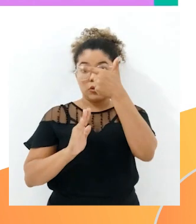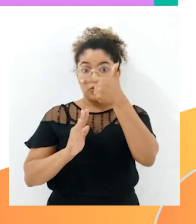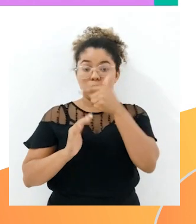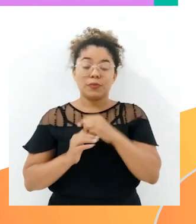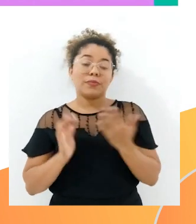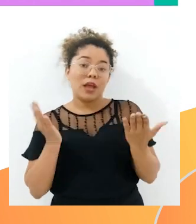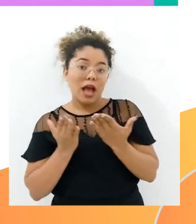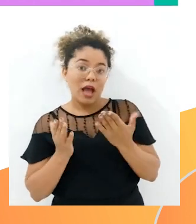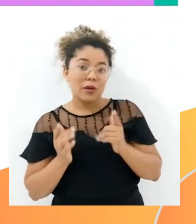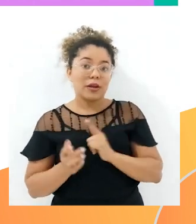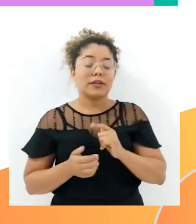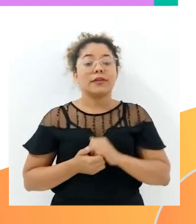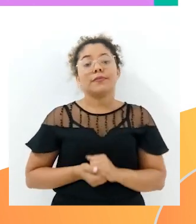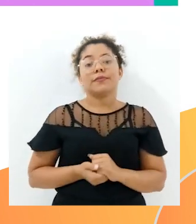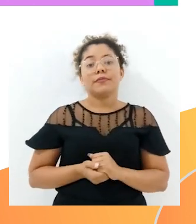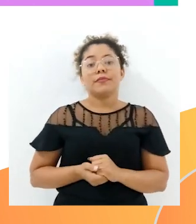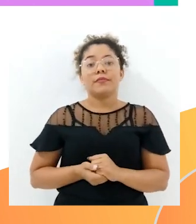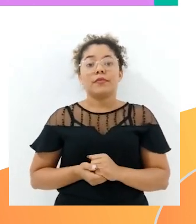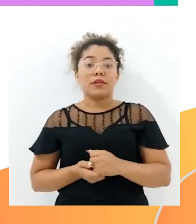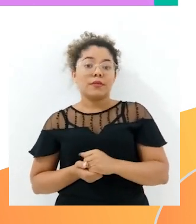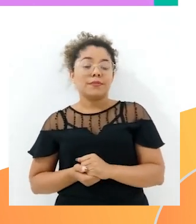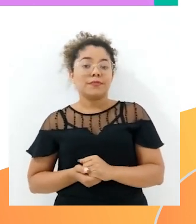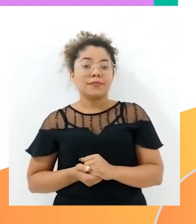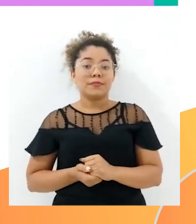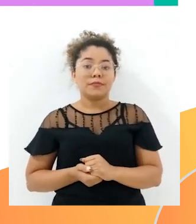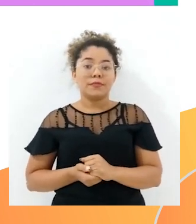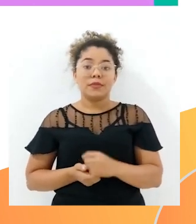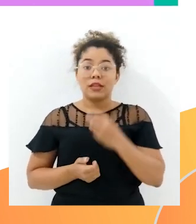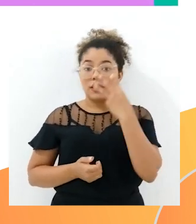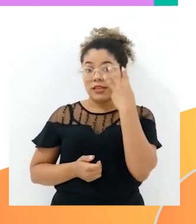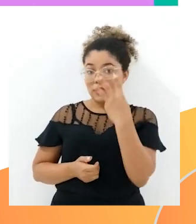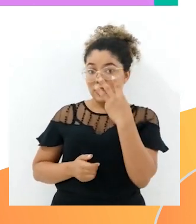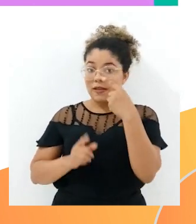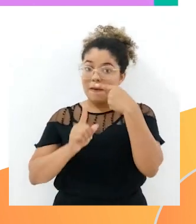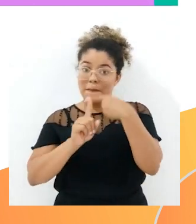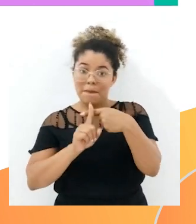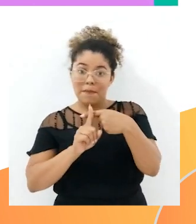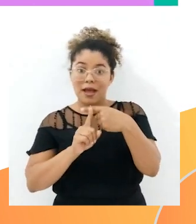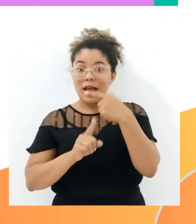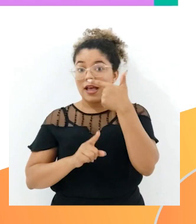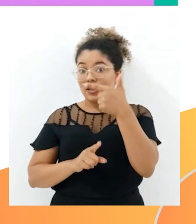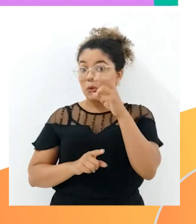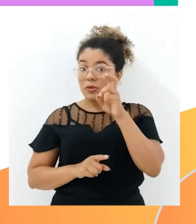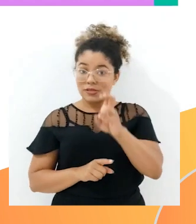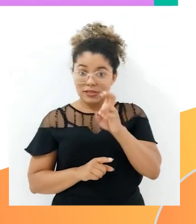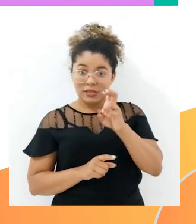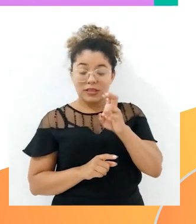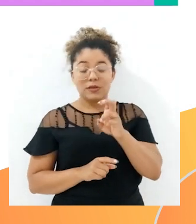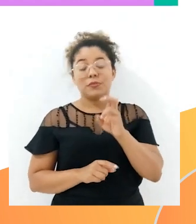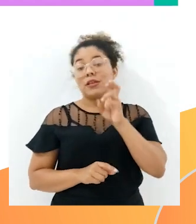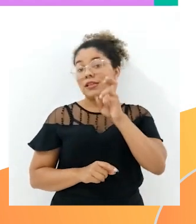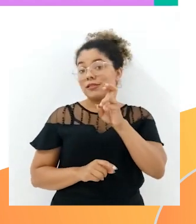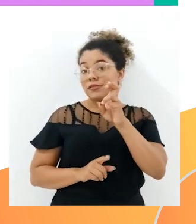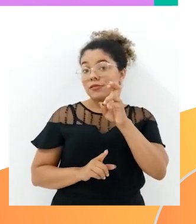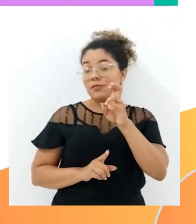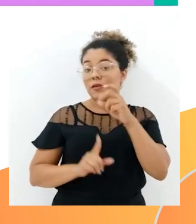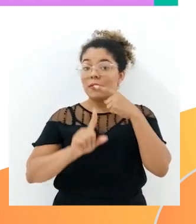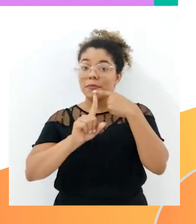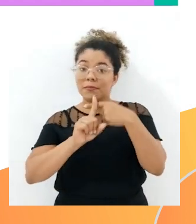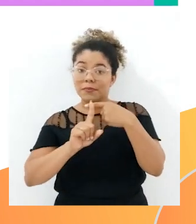agora eu tenho aqui 3 mais 2, 5, 5